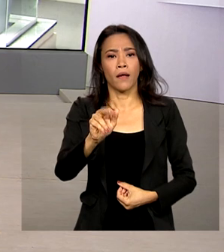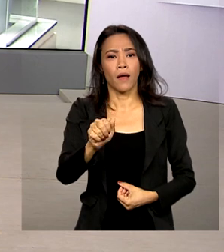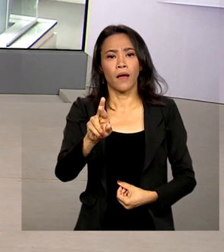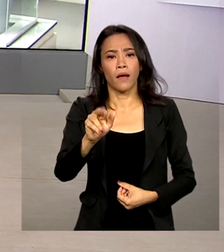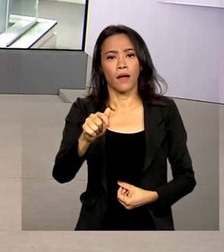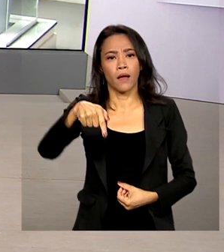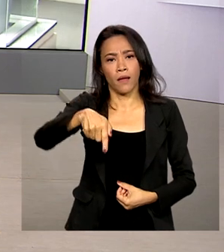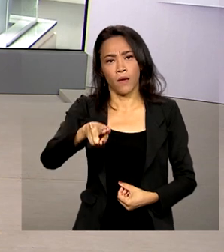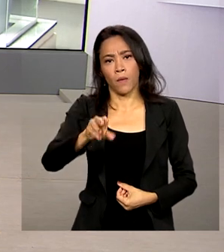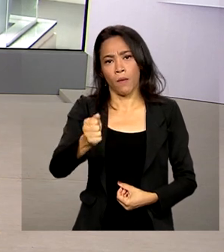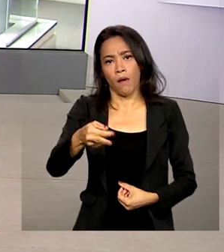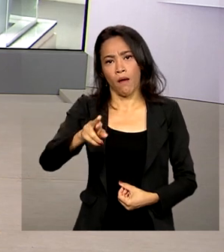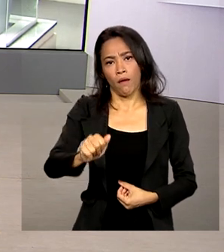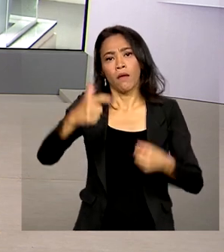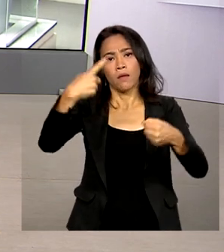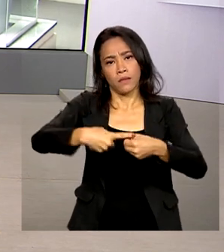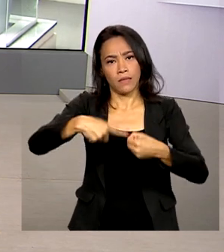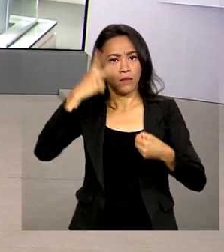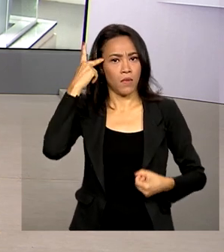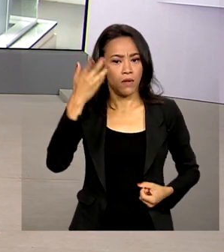traz ao vivo as informações pra gente. Júlia, bom dia.